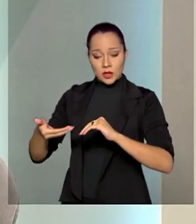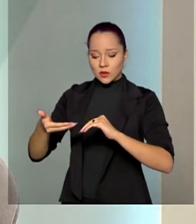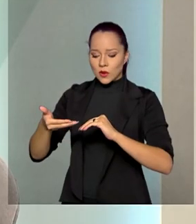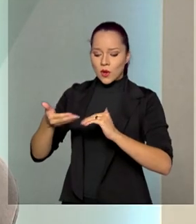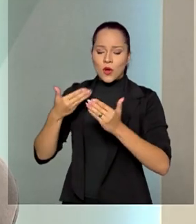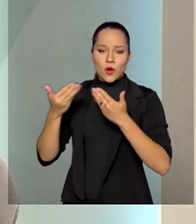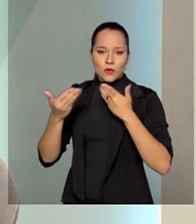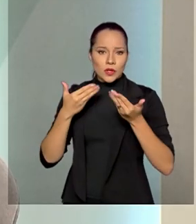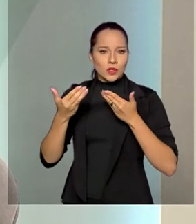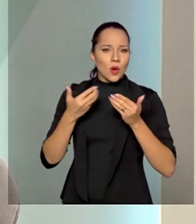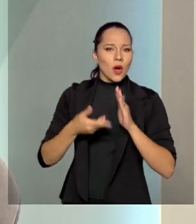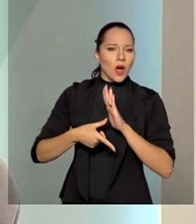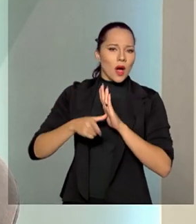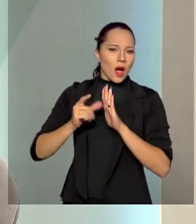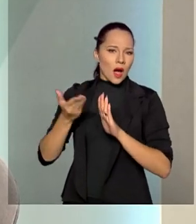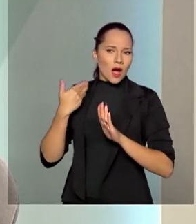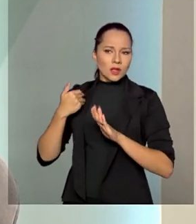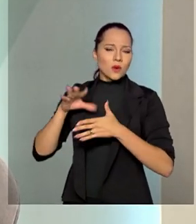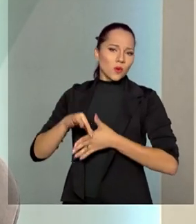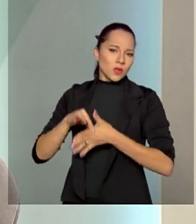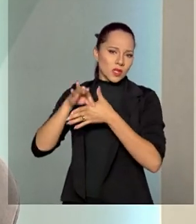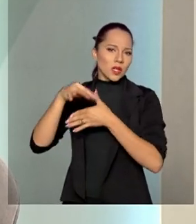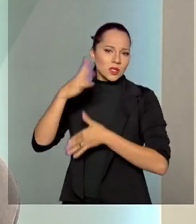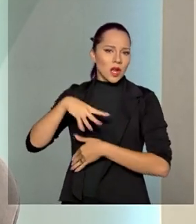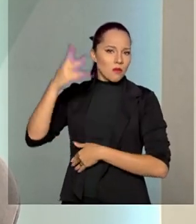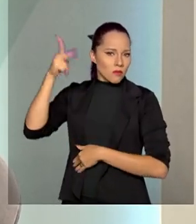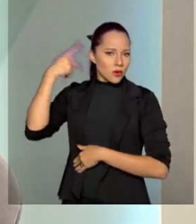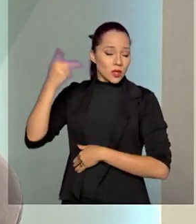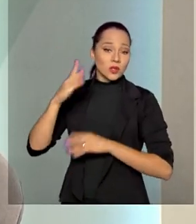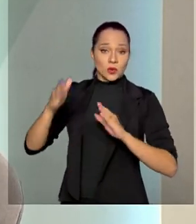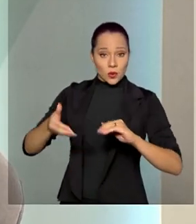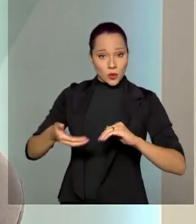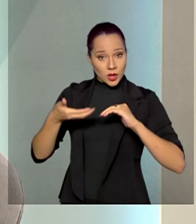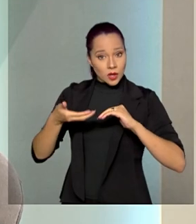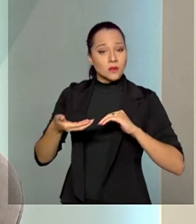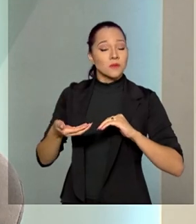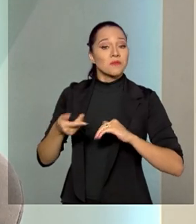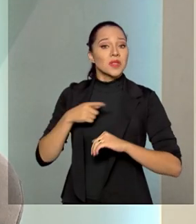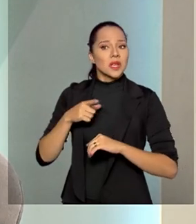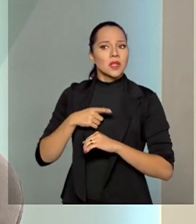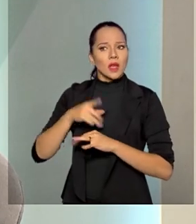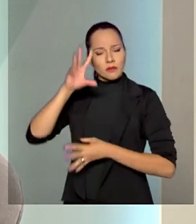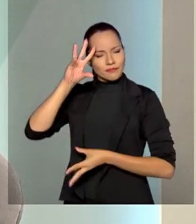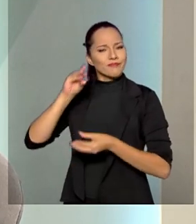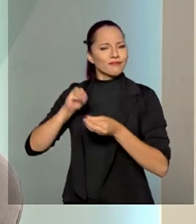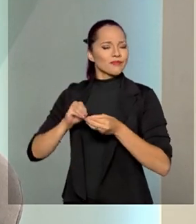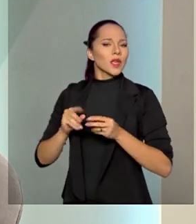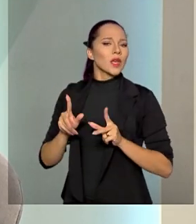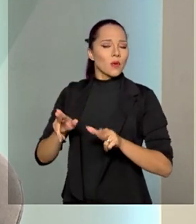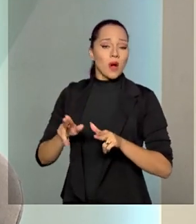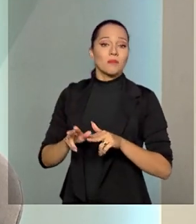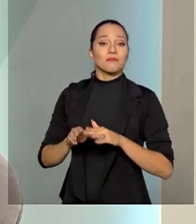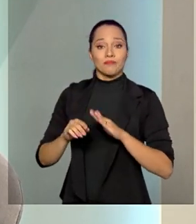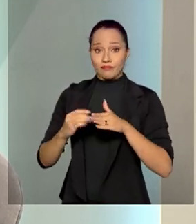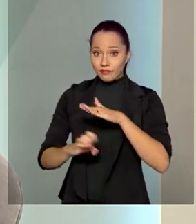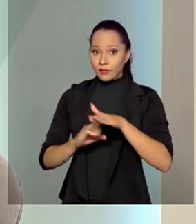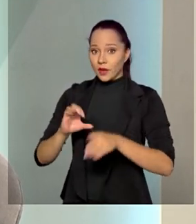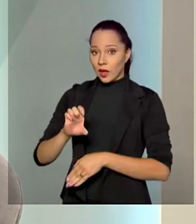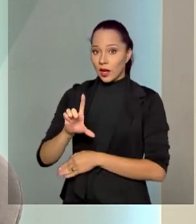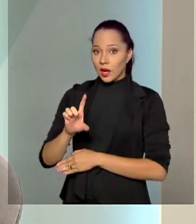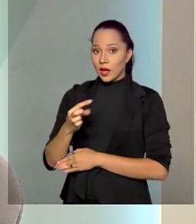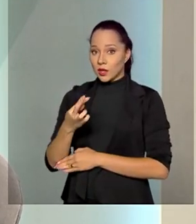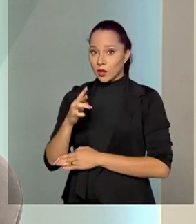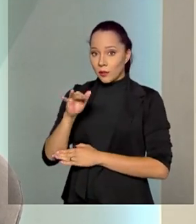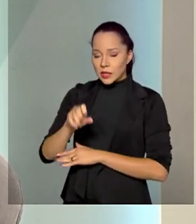Conversamos antes com as lideranças políticas do Congresso Nacional, que têm o mesmo entendimento. A Eletrobras precisa